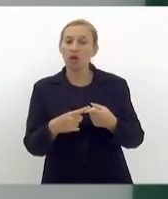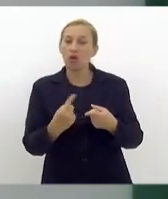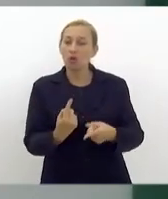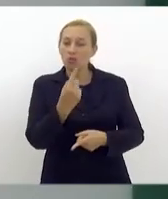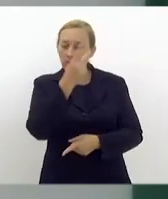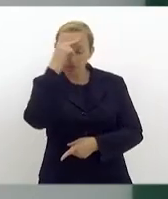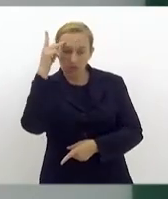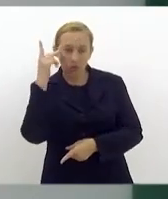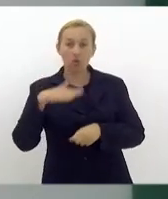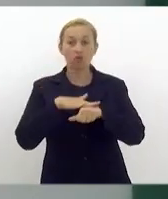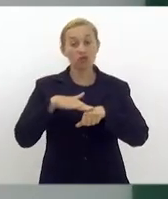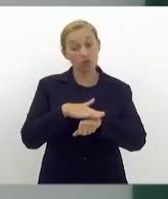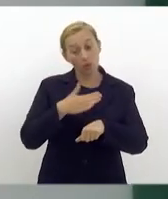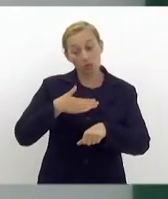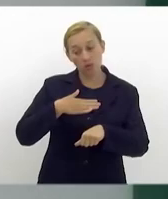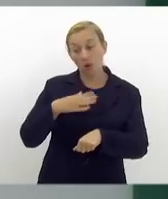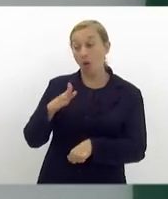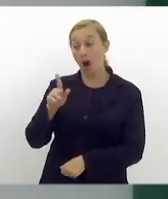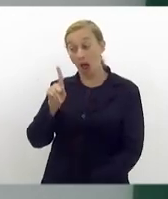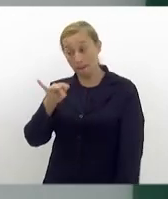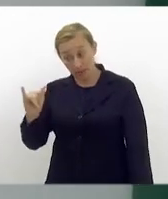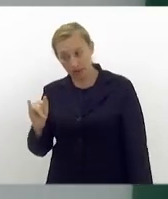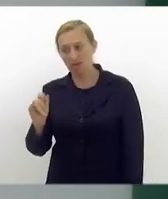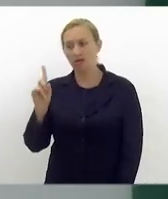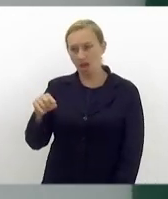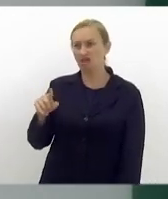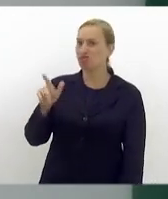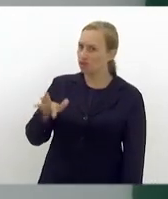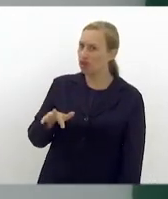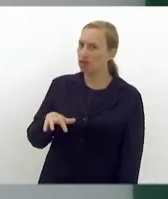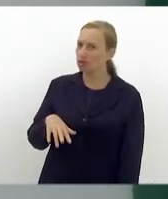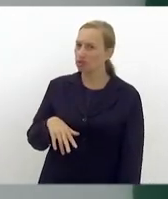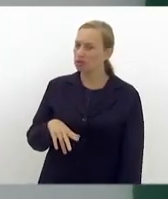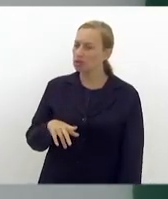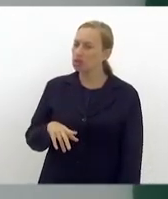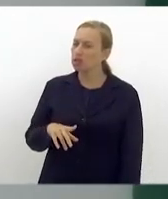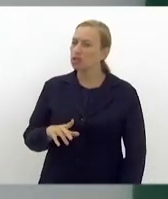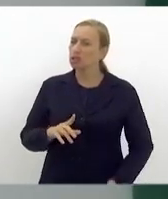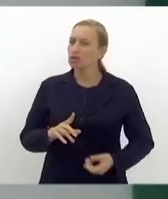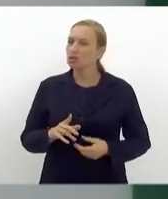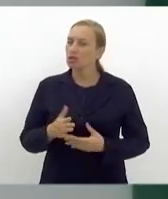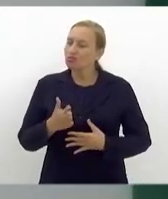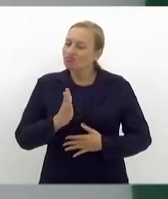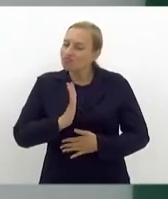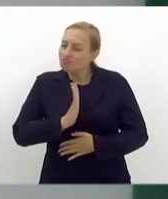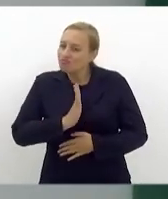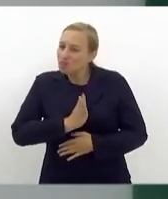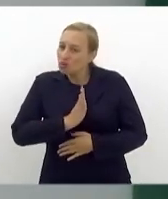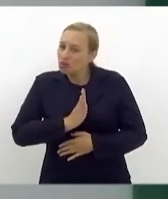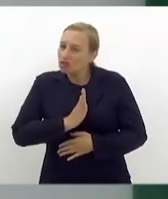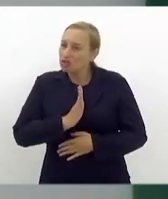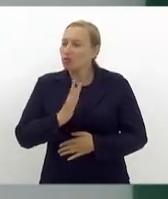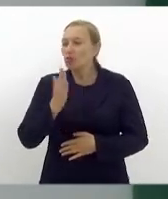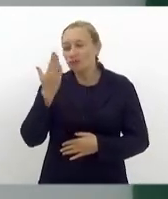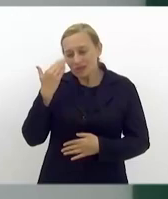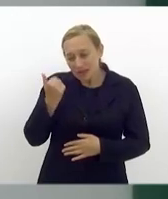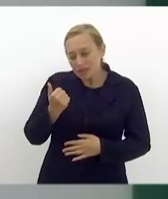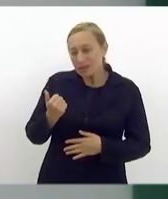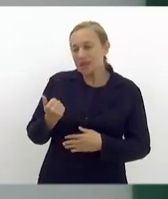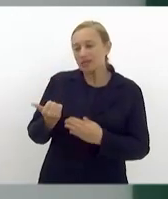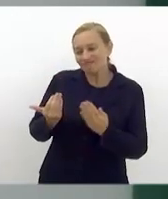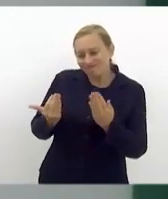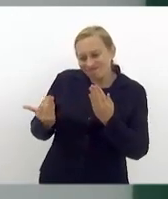a Bia é diferente. E lá no fundo do meu coração eu sabia que a Bia era